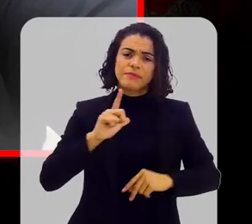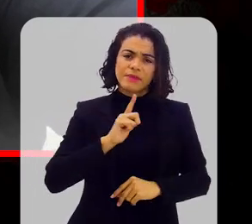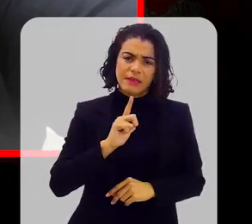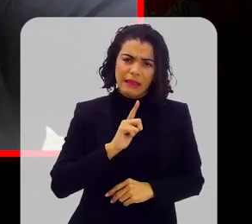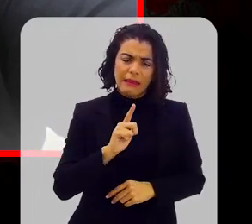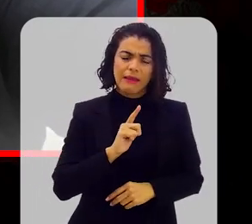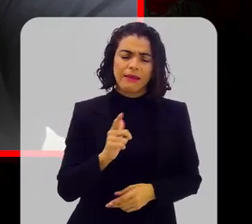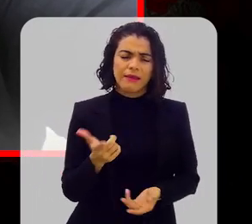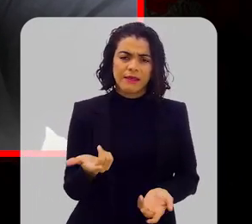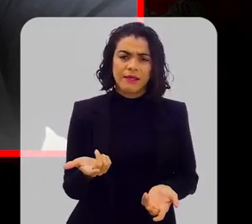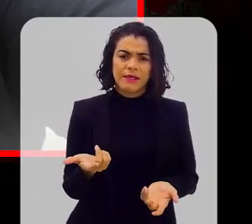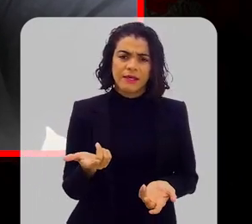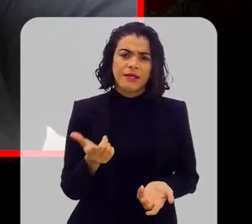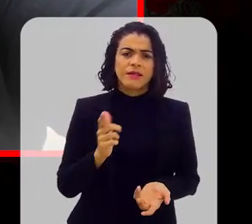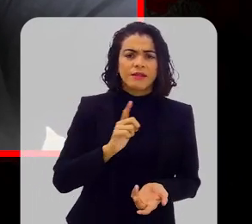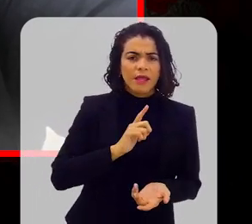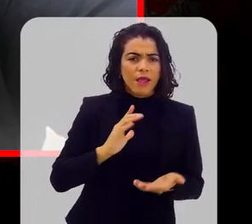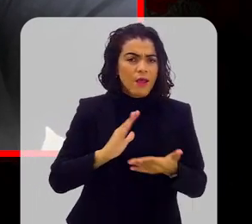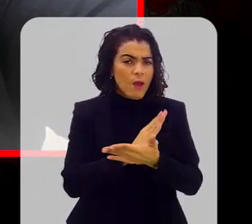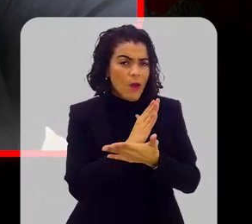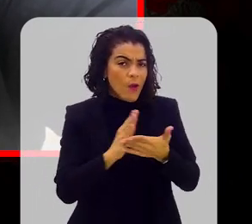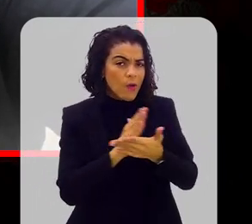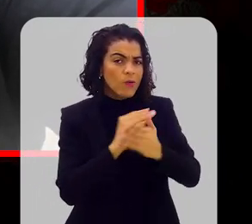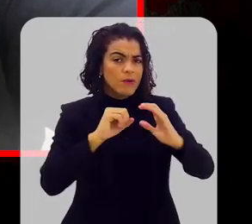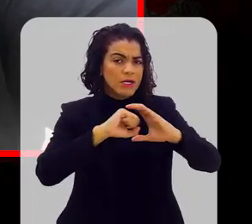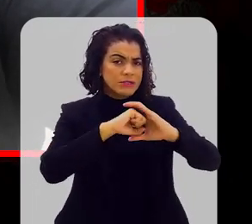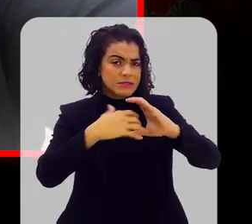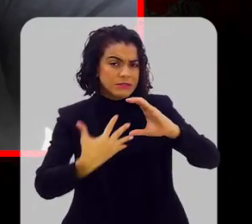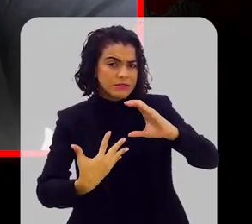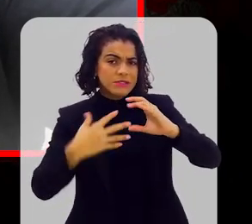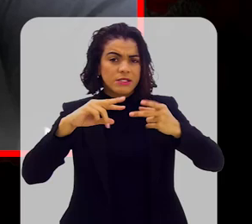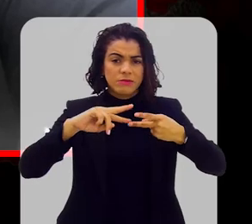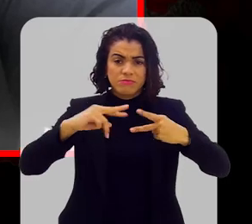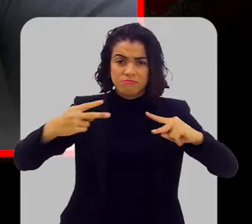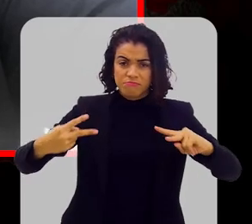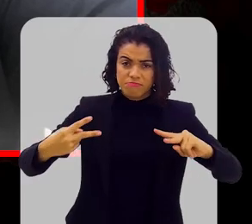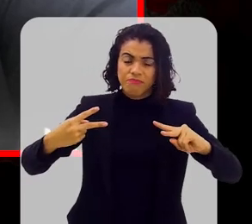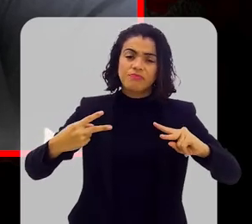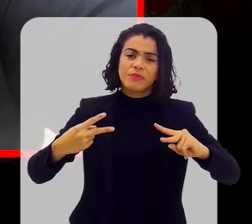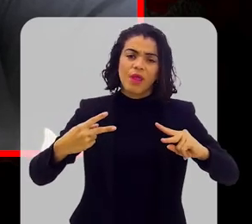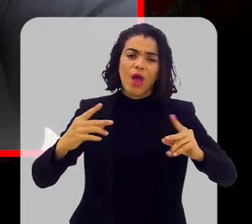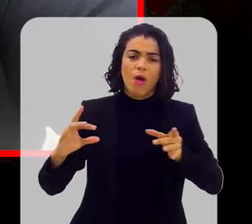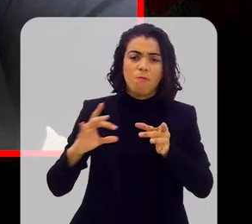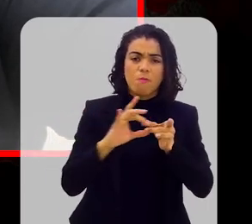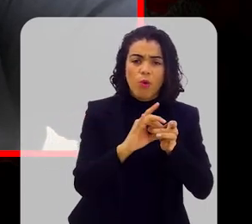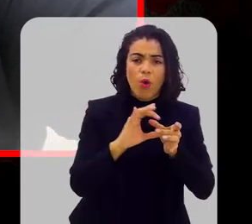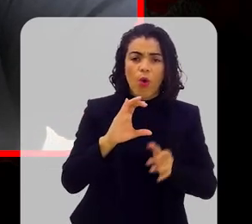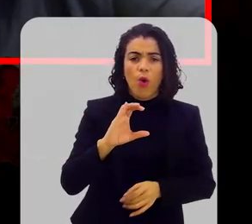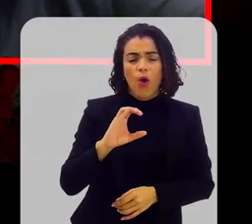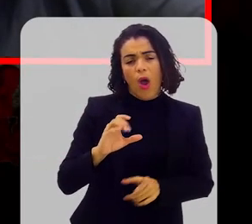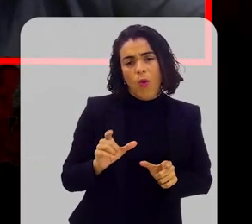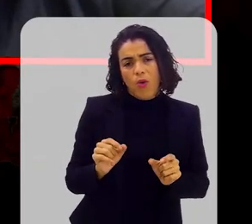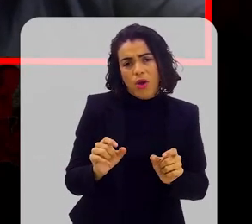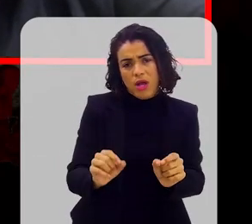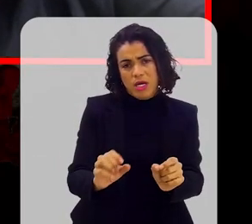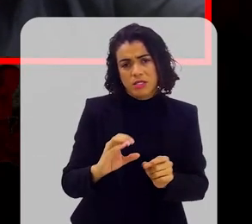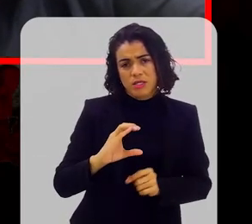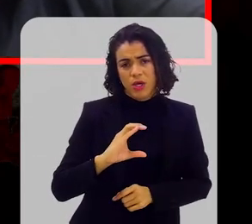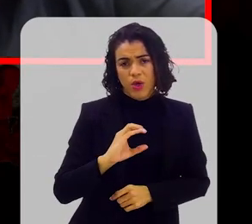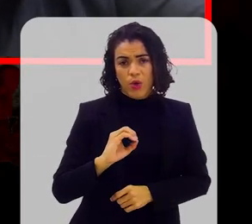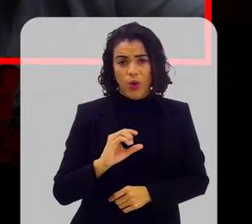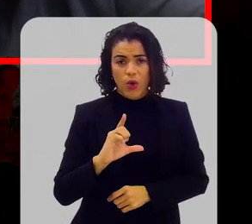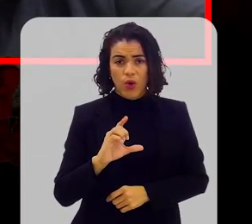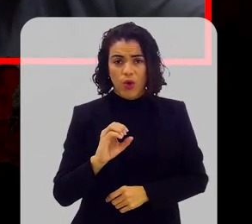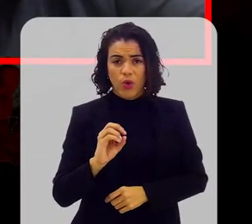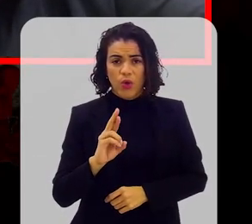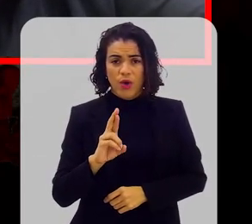Existem grandes... Existem algumas síndromes genéticas relacionadas a câncer coloretal que aumentam enormemente as